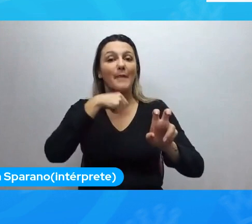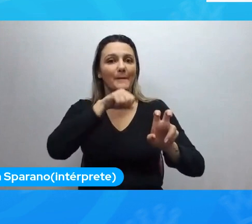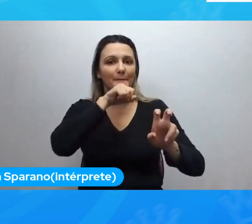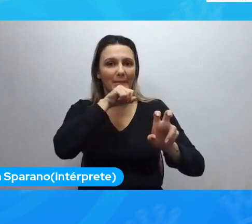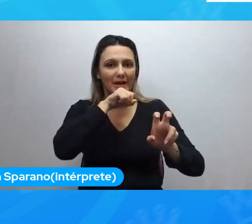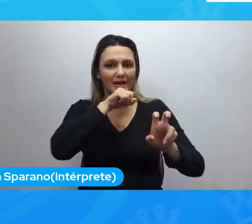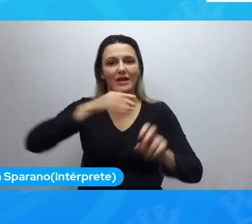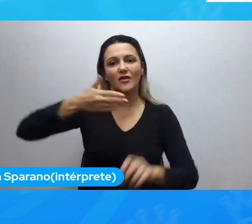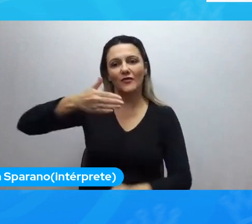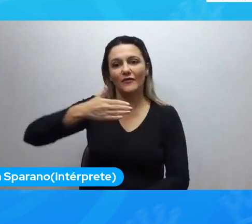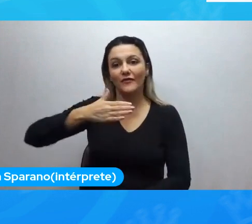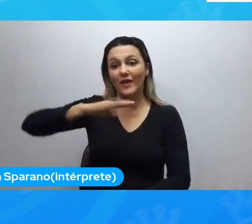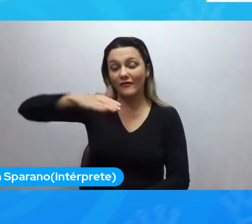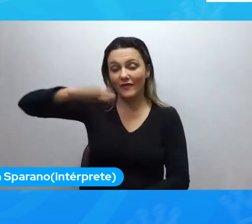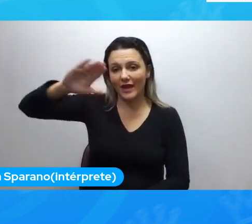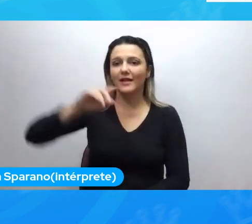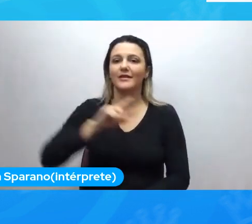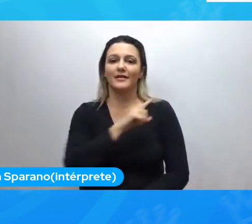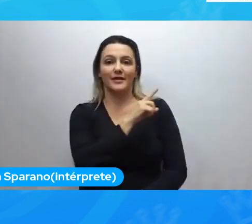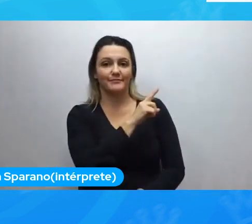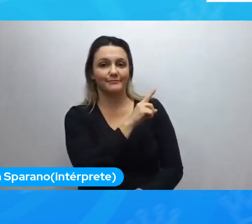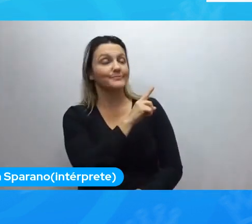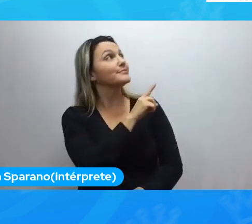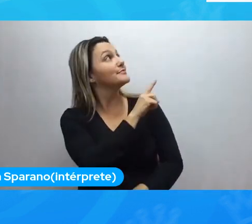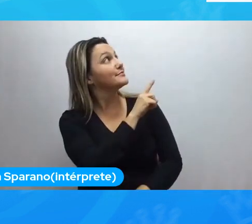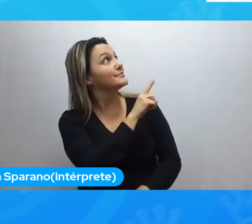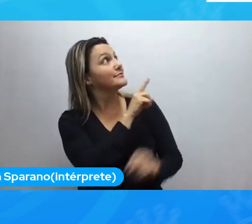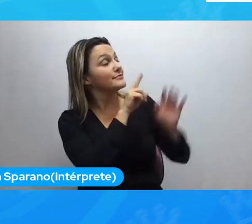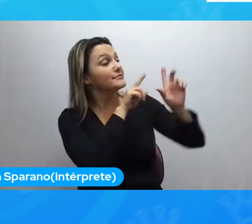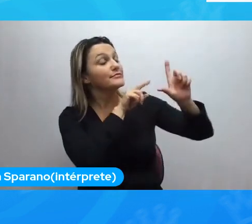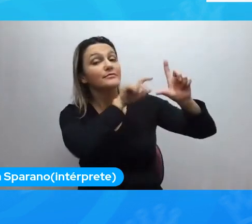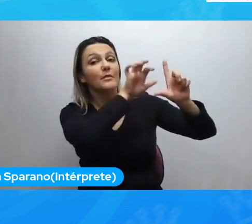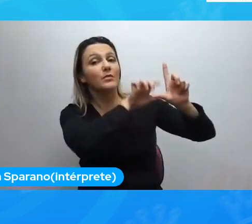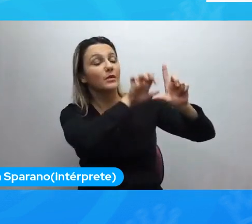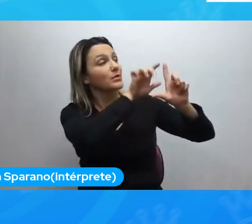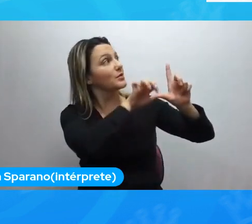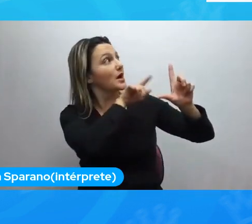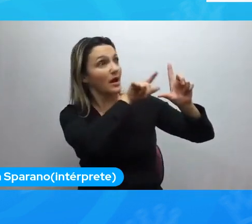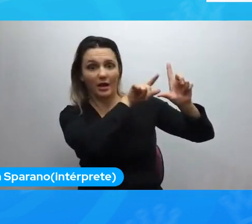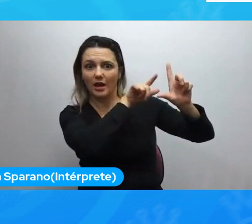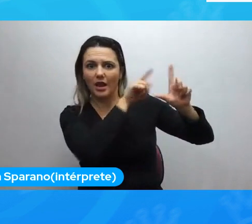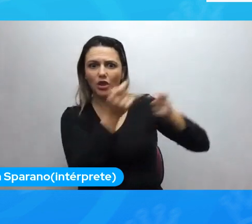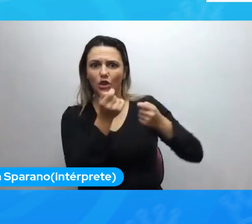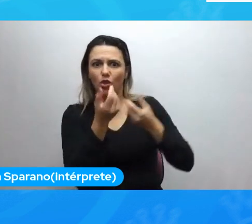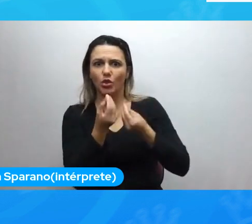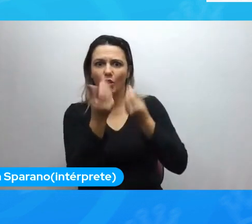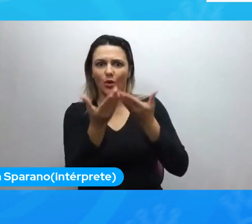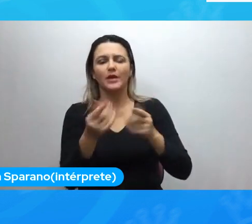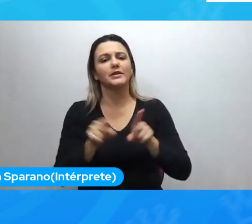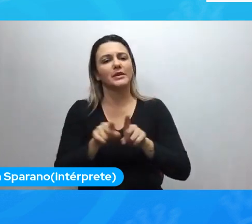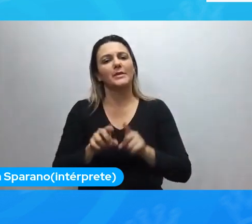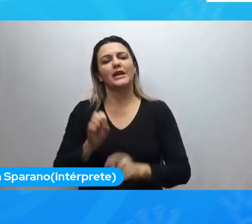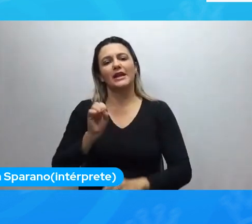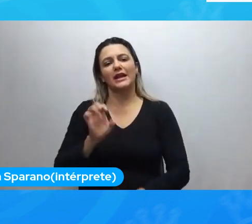Tem o QR Code aqui em cima para vocês que querem doar, mas também dá para doar pelo Eventbrite.